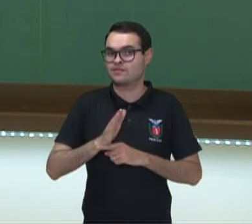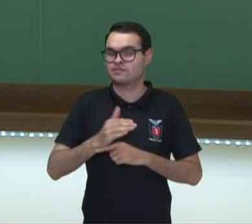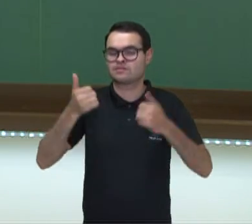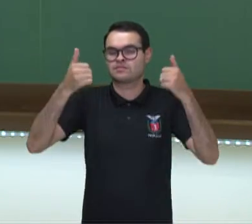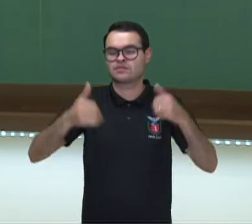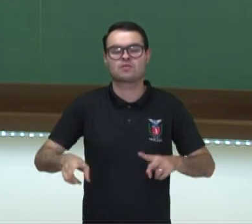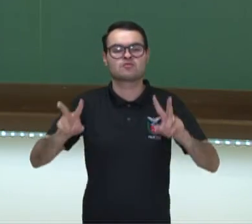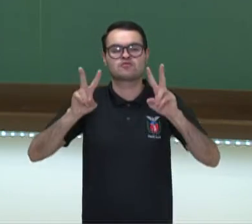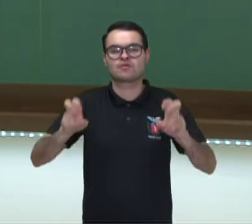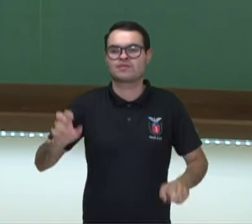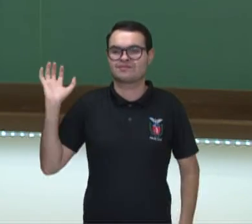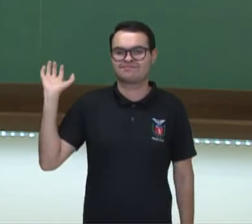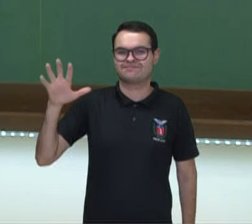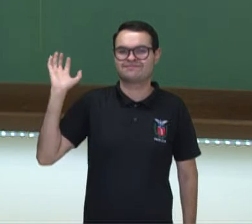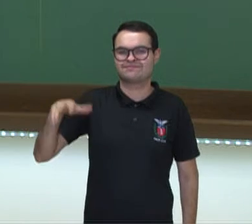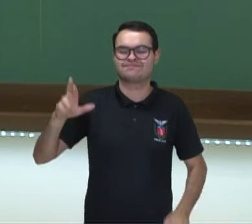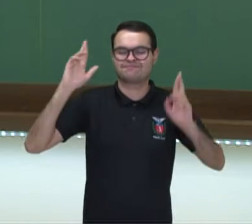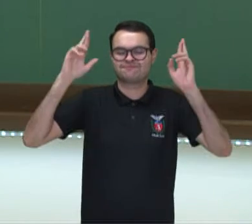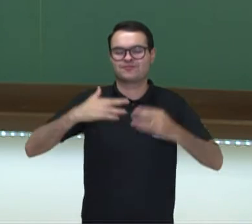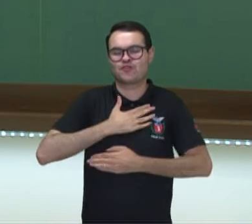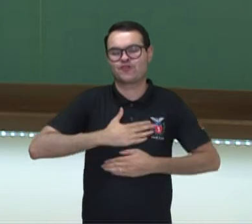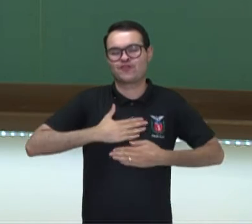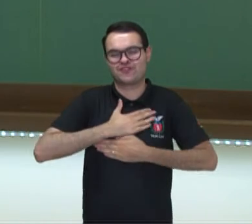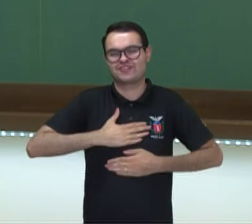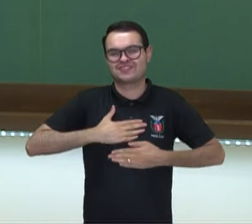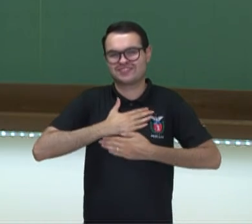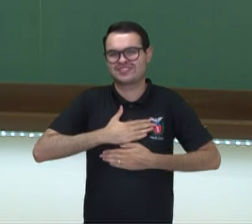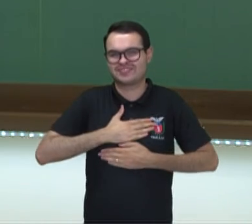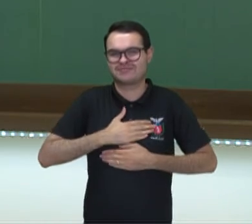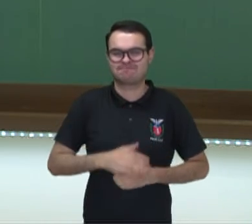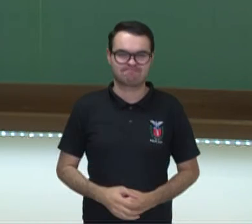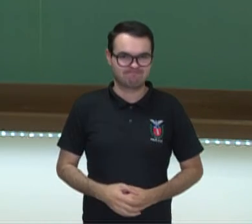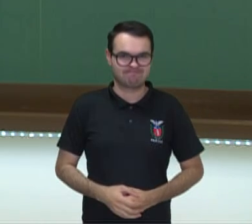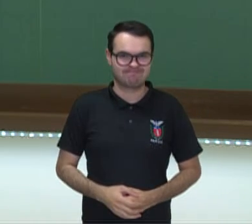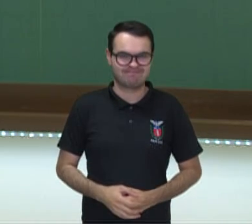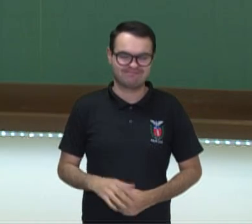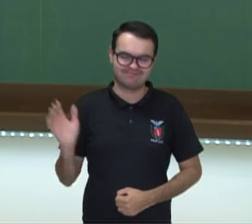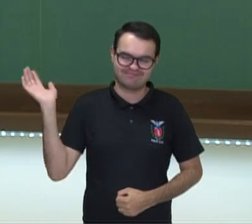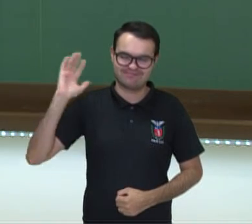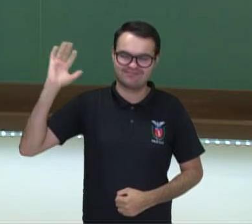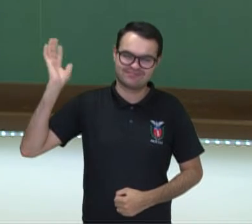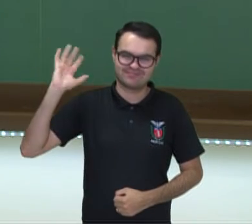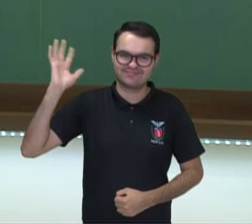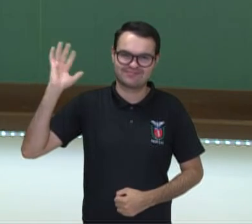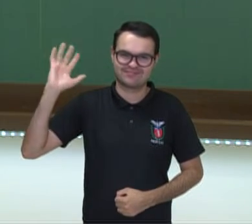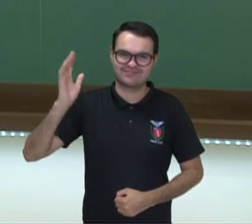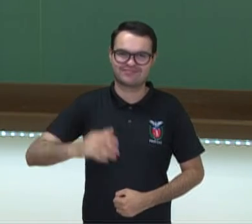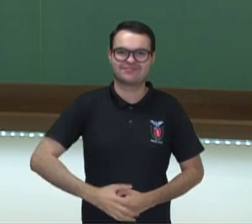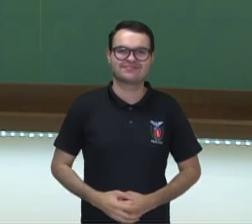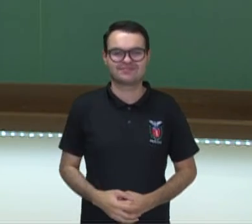nós falamos sobre o handebol. Espero que vocês tenham gostado. Até breve!